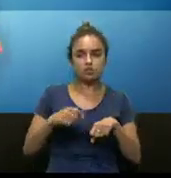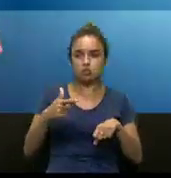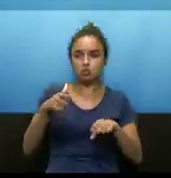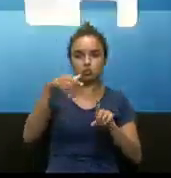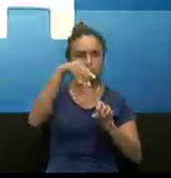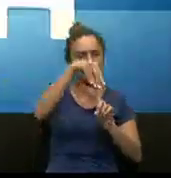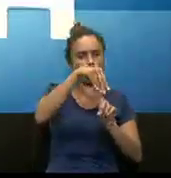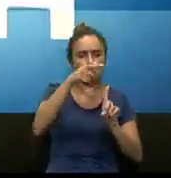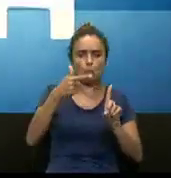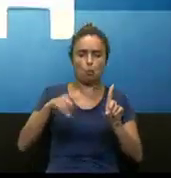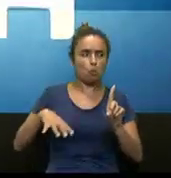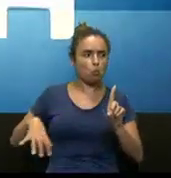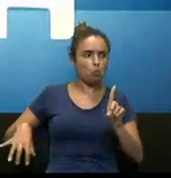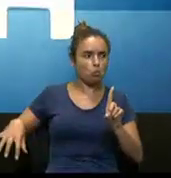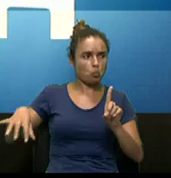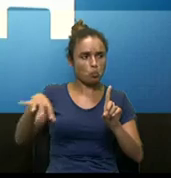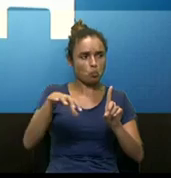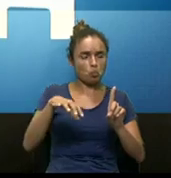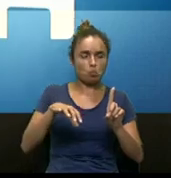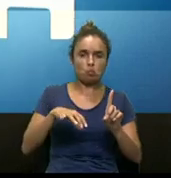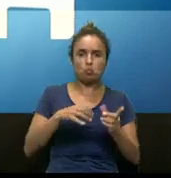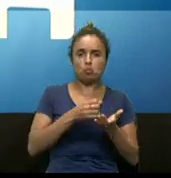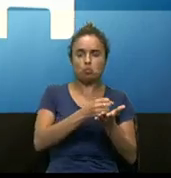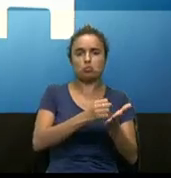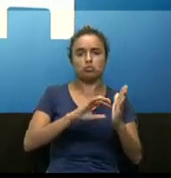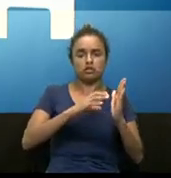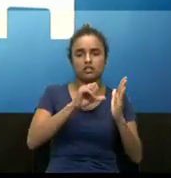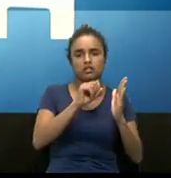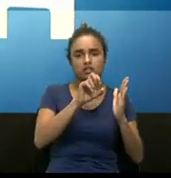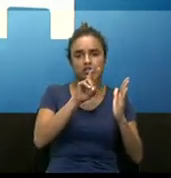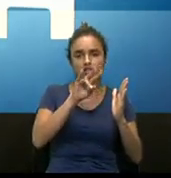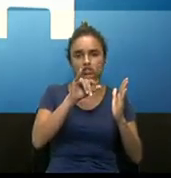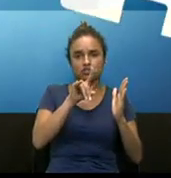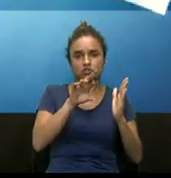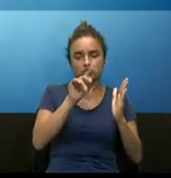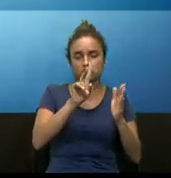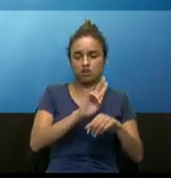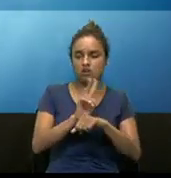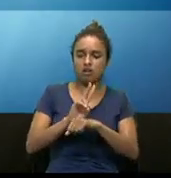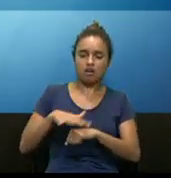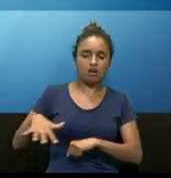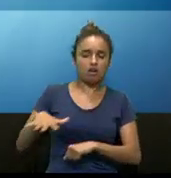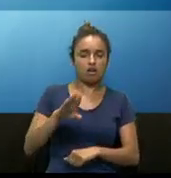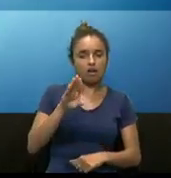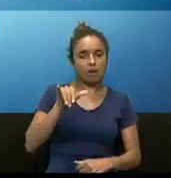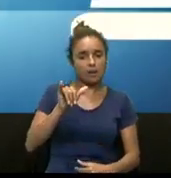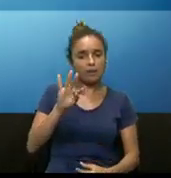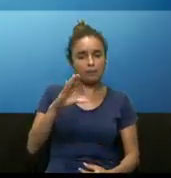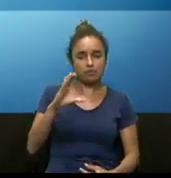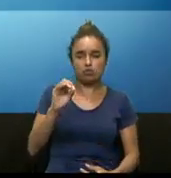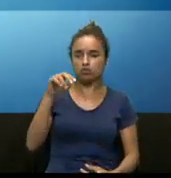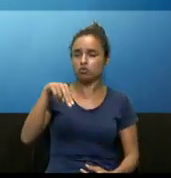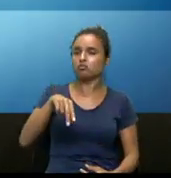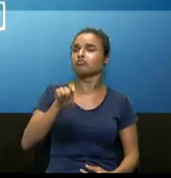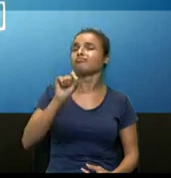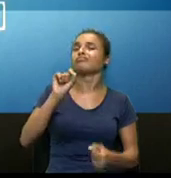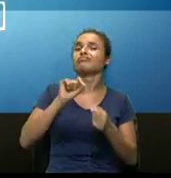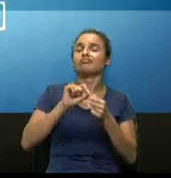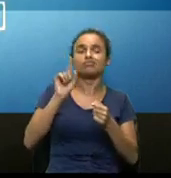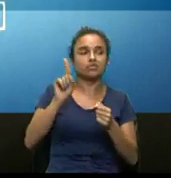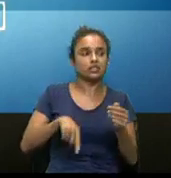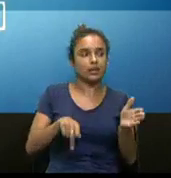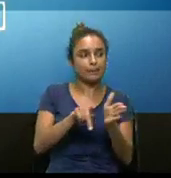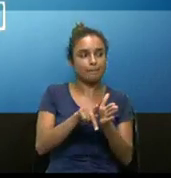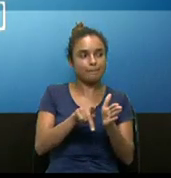seja, não existe um grande servidor responsável pelo gerenciamento das bitcoins. Quem faz isso é a própria